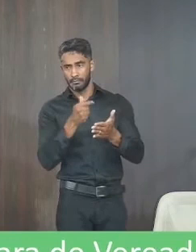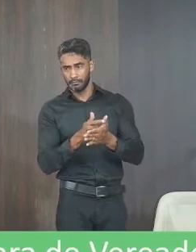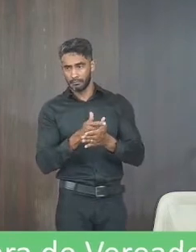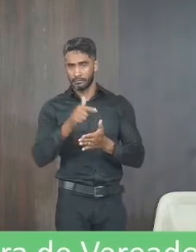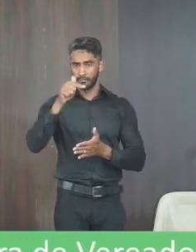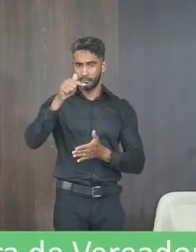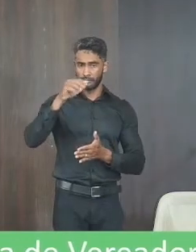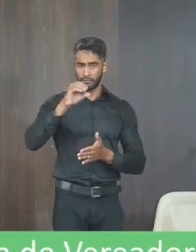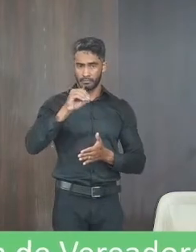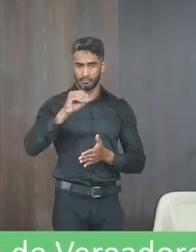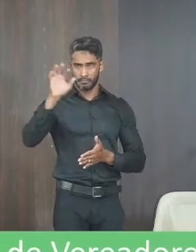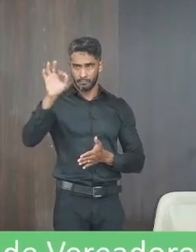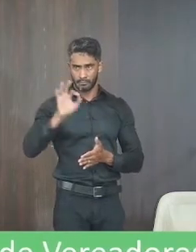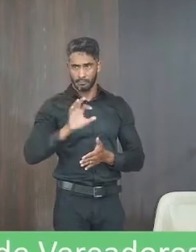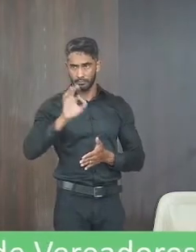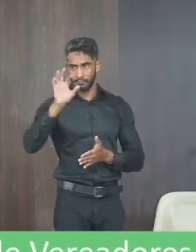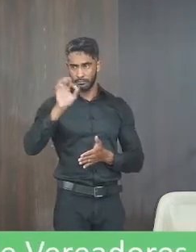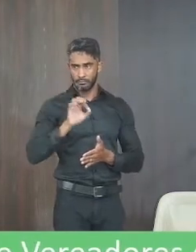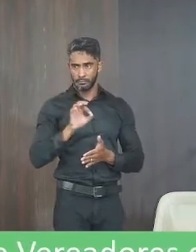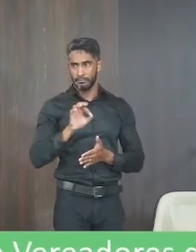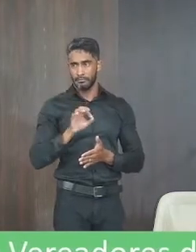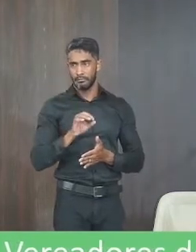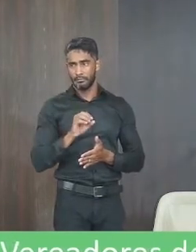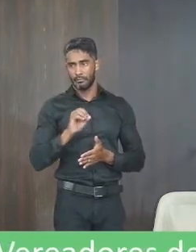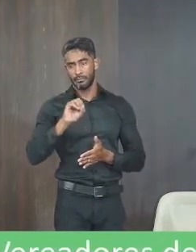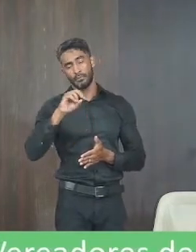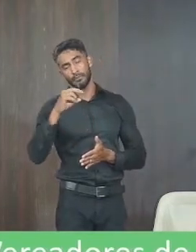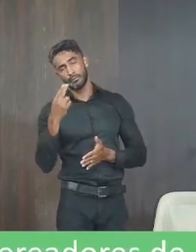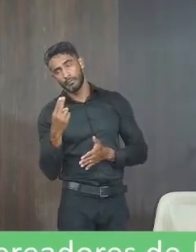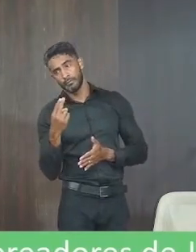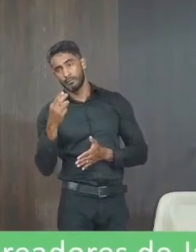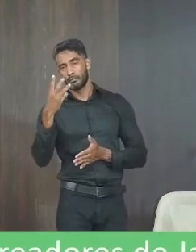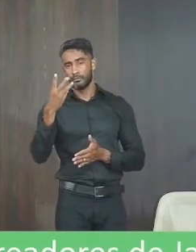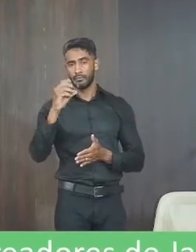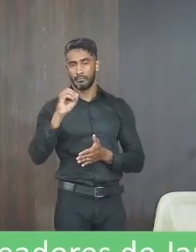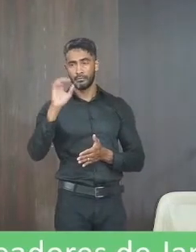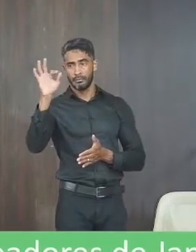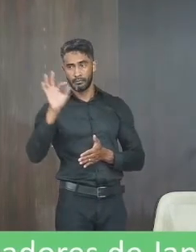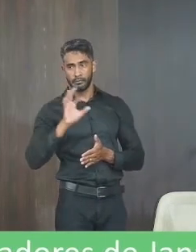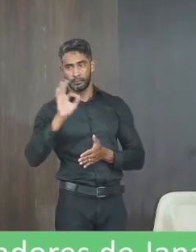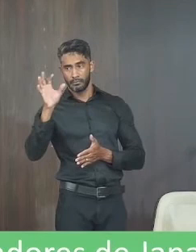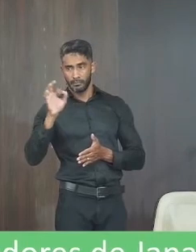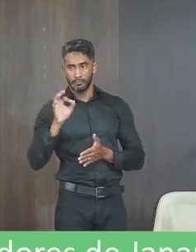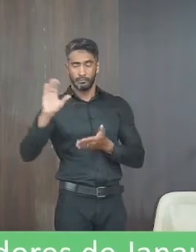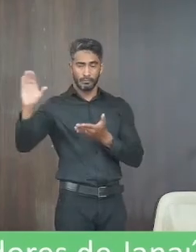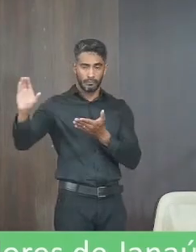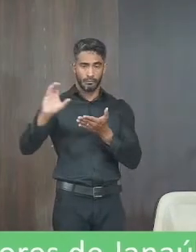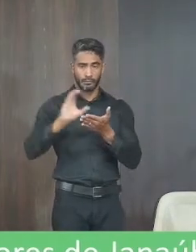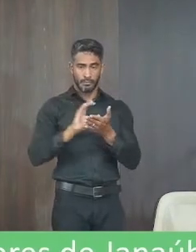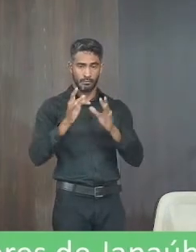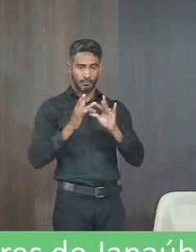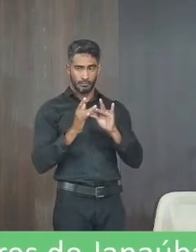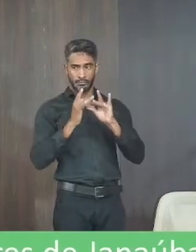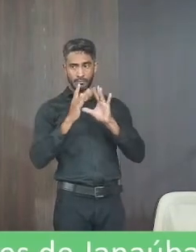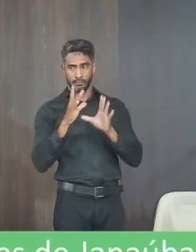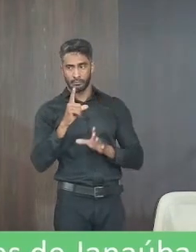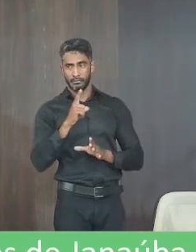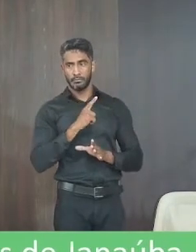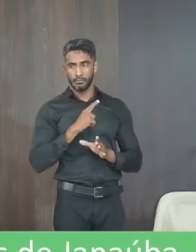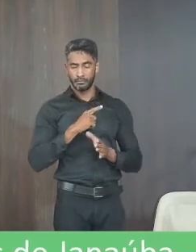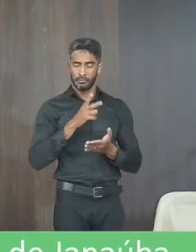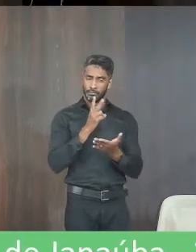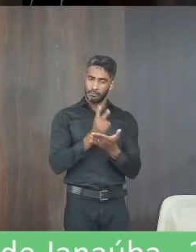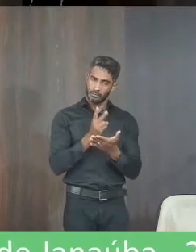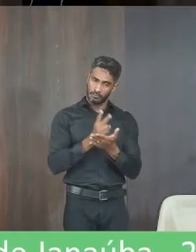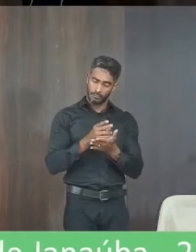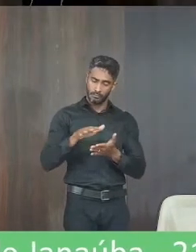70% você vai saber falar mais do que eu e outras vezes pelos 30% de acordo com o recurso disponível mas sempre da